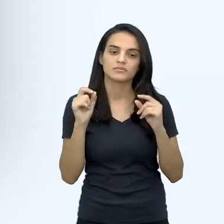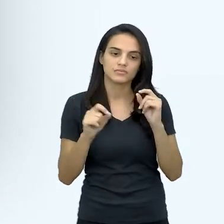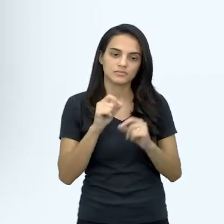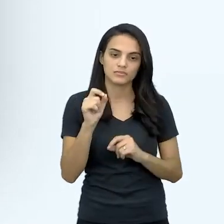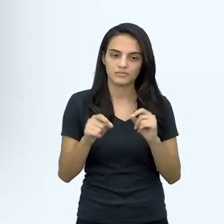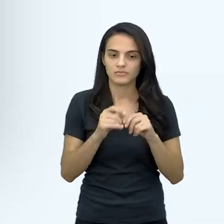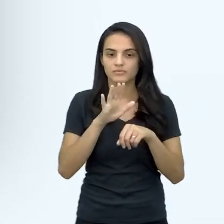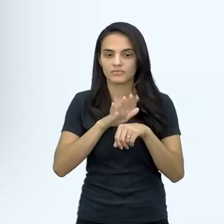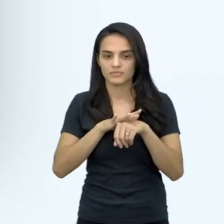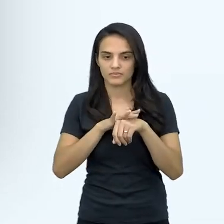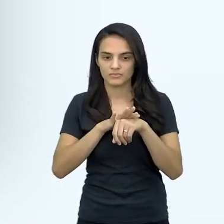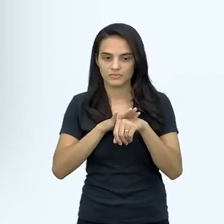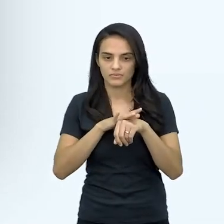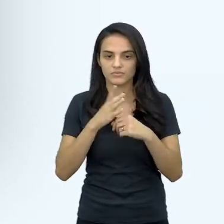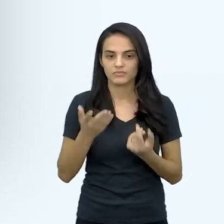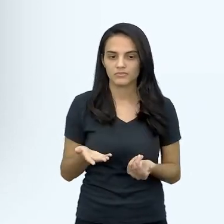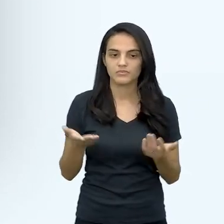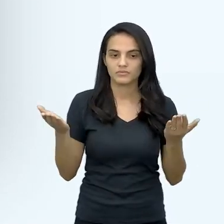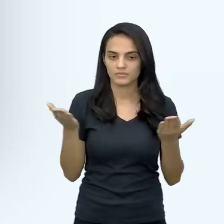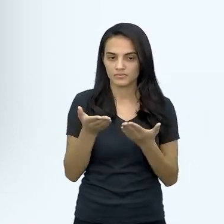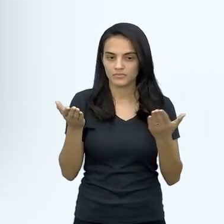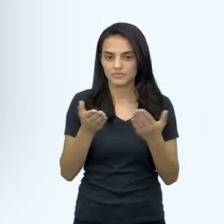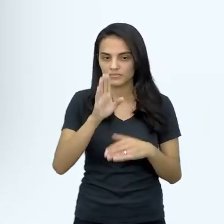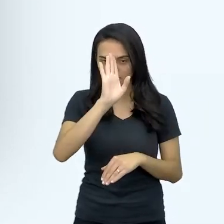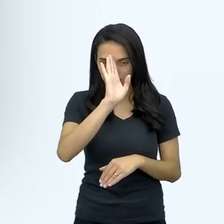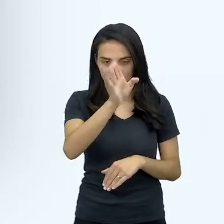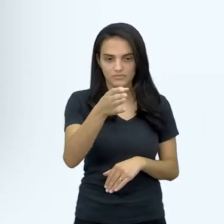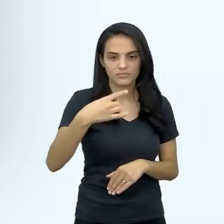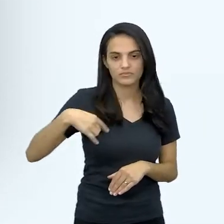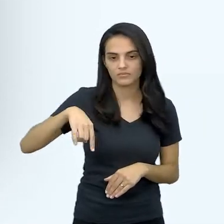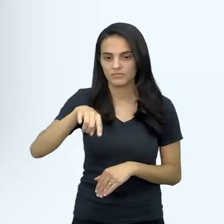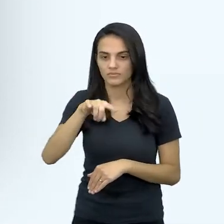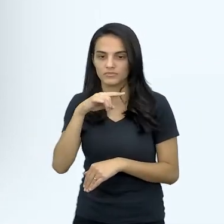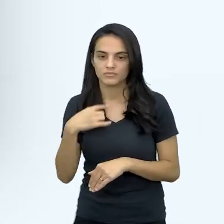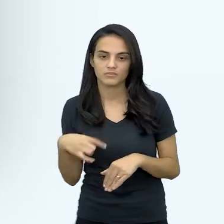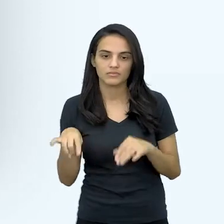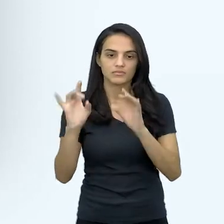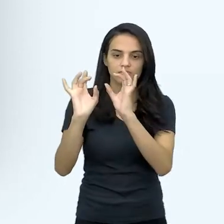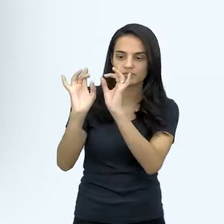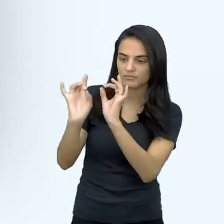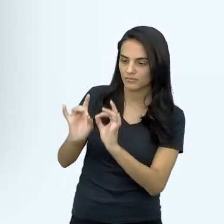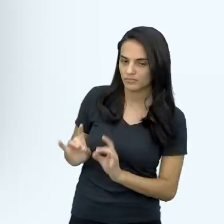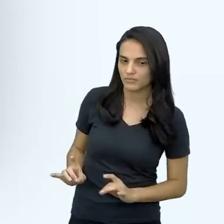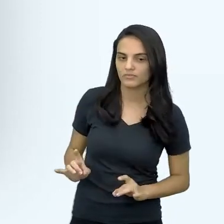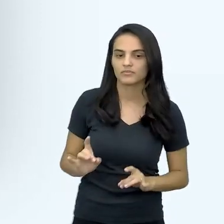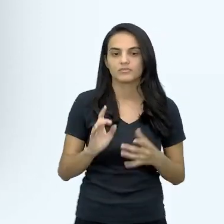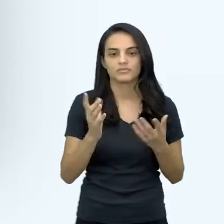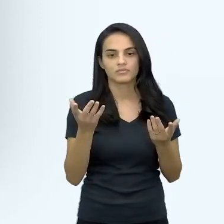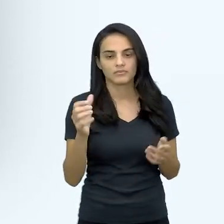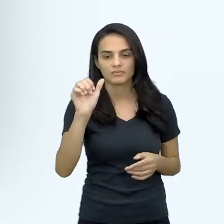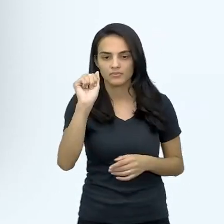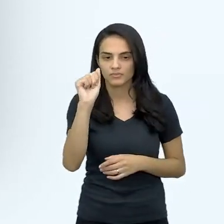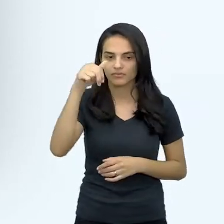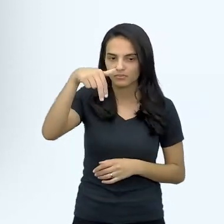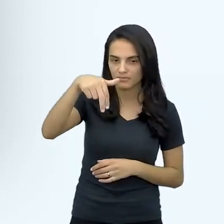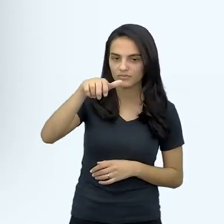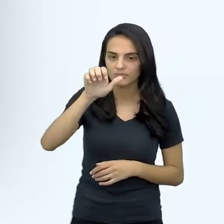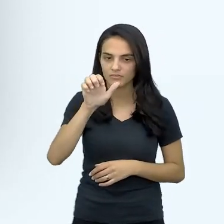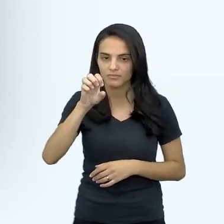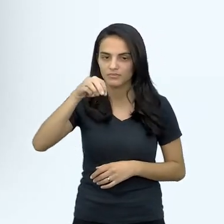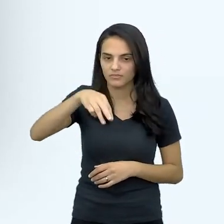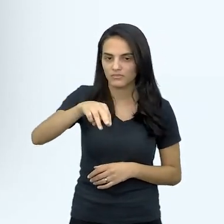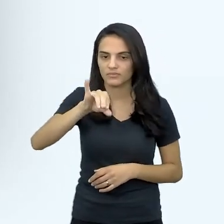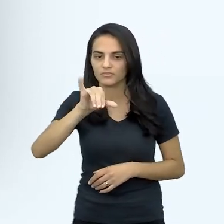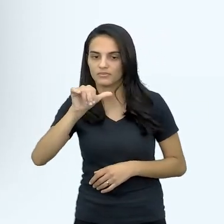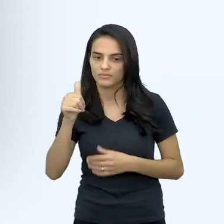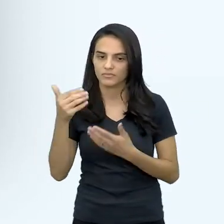doenças, né, e hoje, principalmente, a gente vai destacar a anemia, né, professor? Professor, seja muito